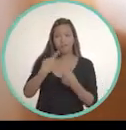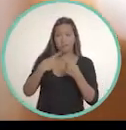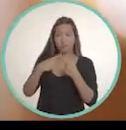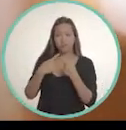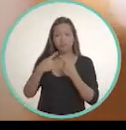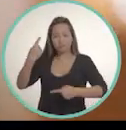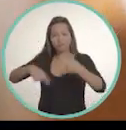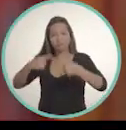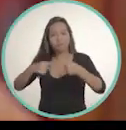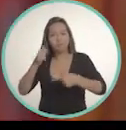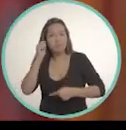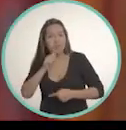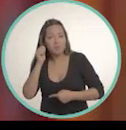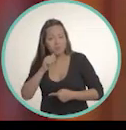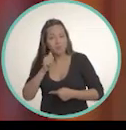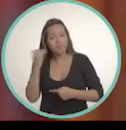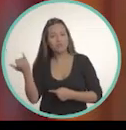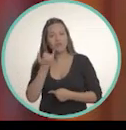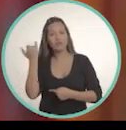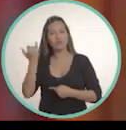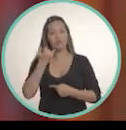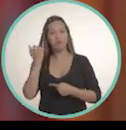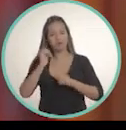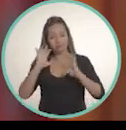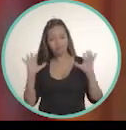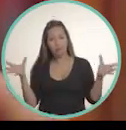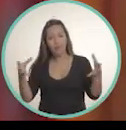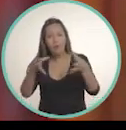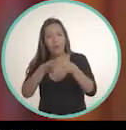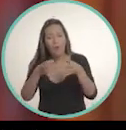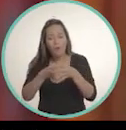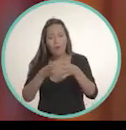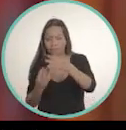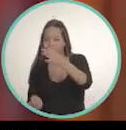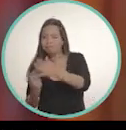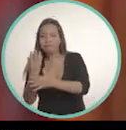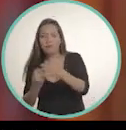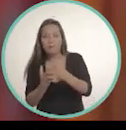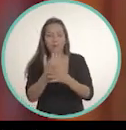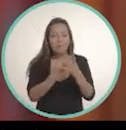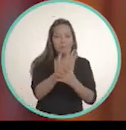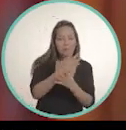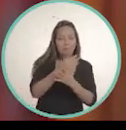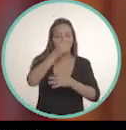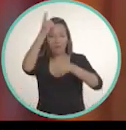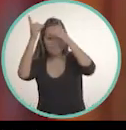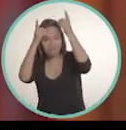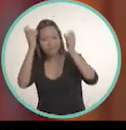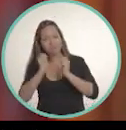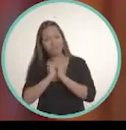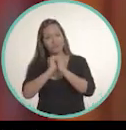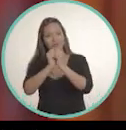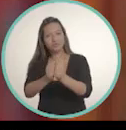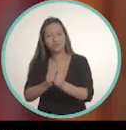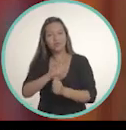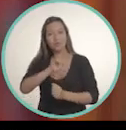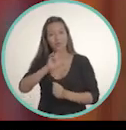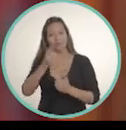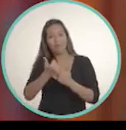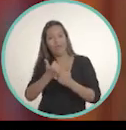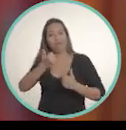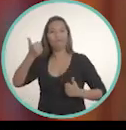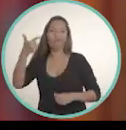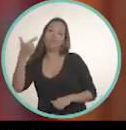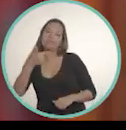mais mulheres de política, né? Fazer realmente uma construção coletiva, uma chapa em que eu não seja aquela vice que vai